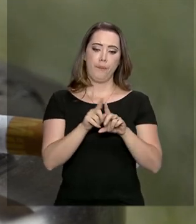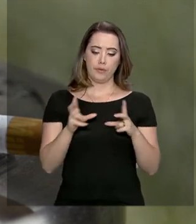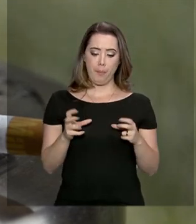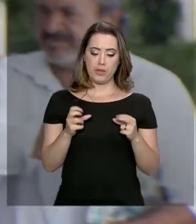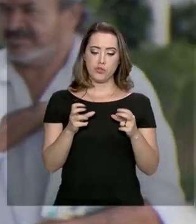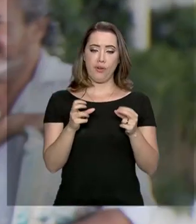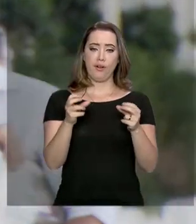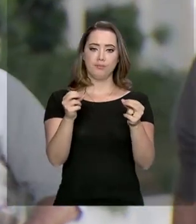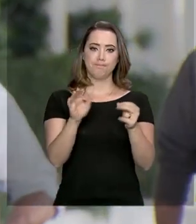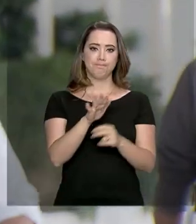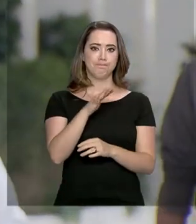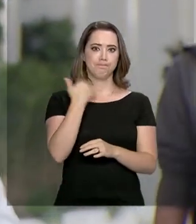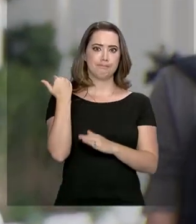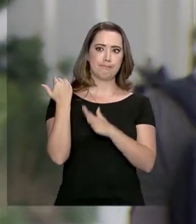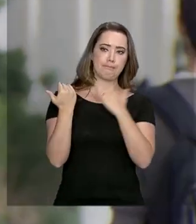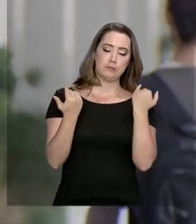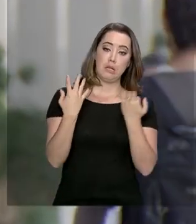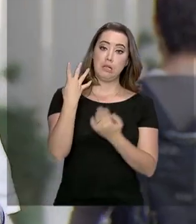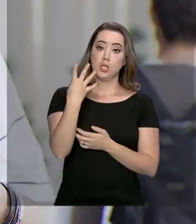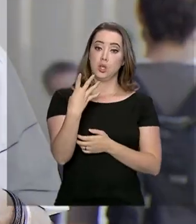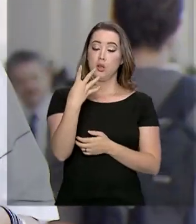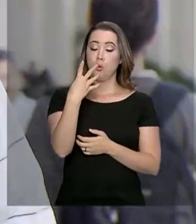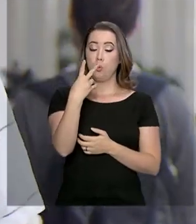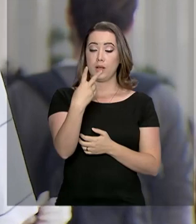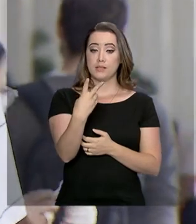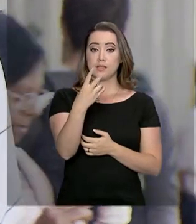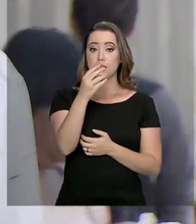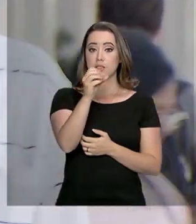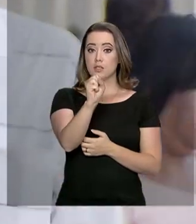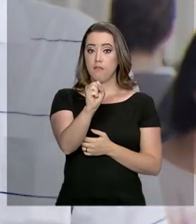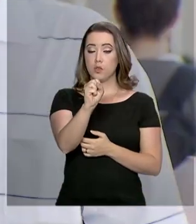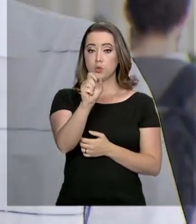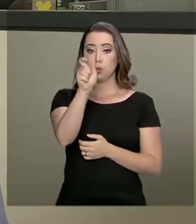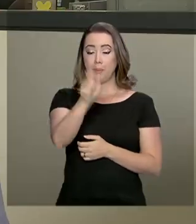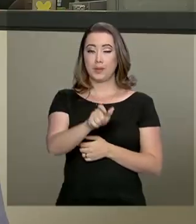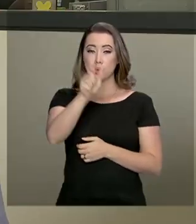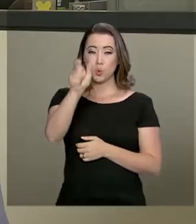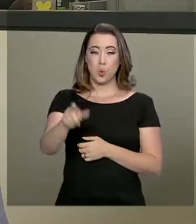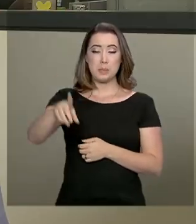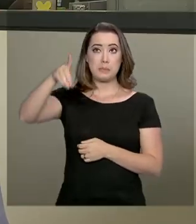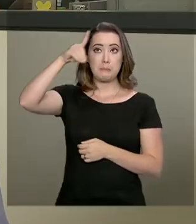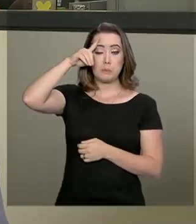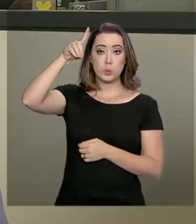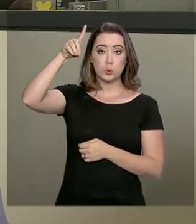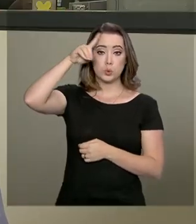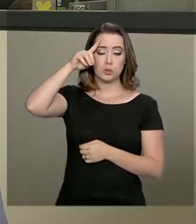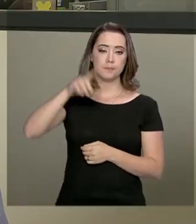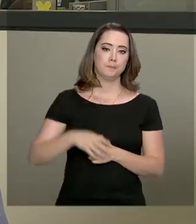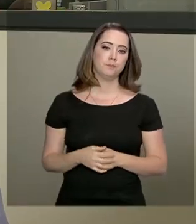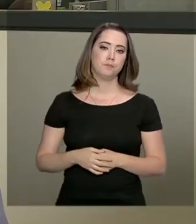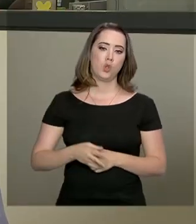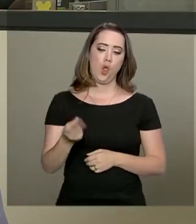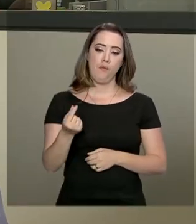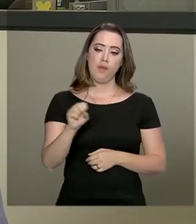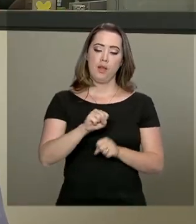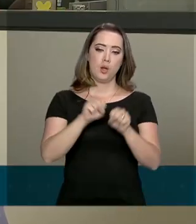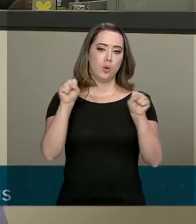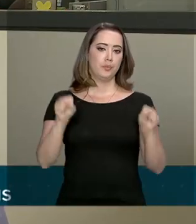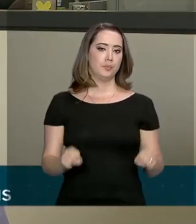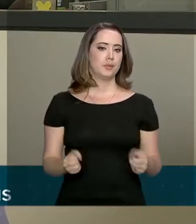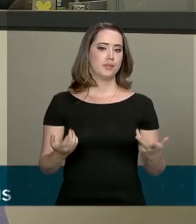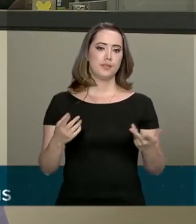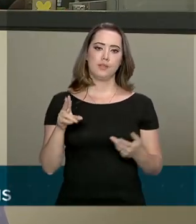o cigarro mata 428 pessoas por dia no Brasil. O custo disso para o Sistema Único de Saúde é